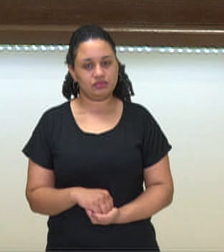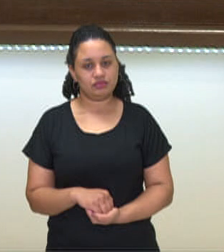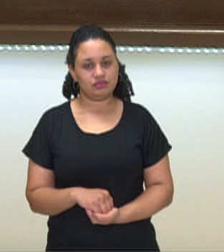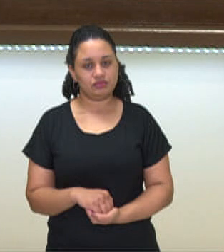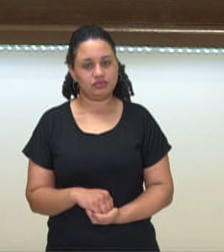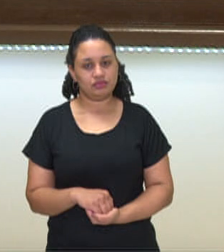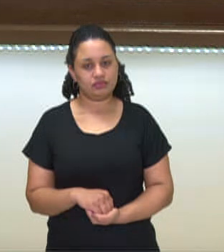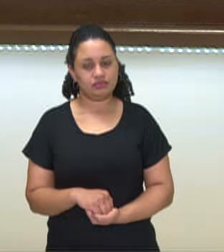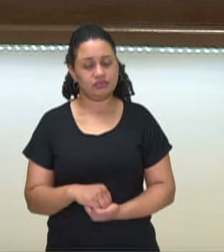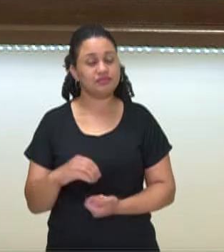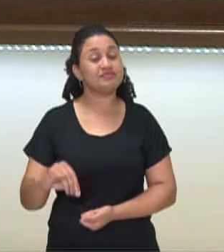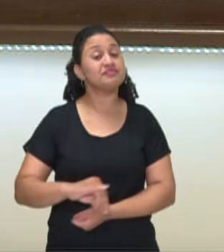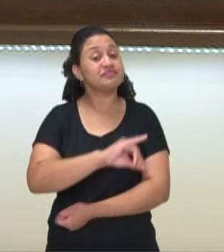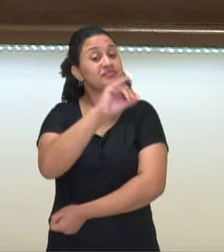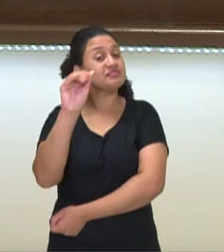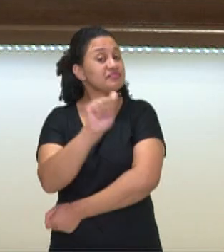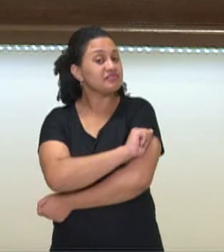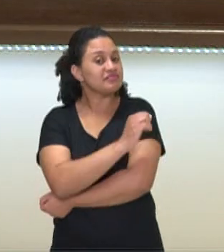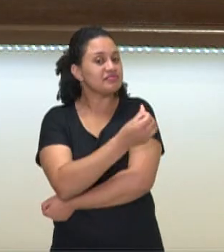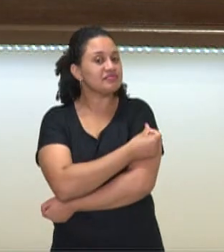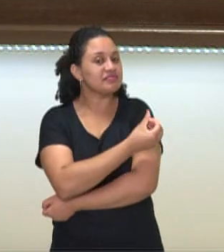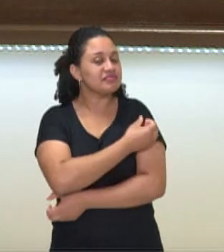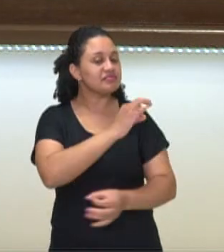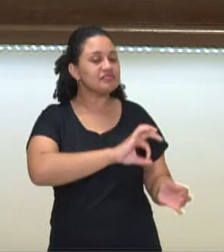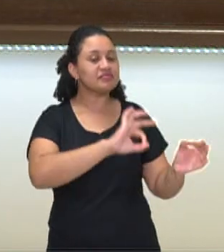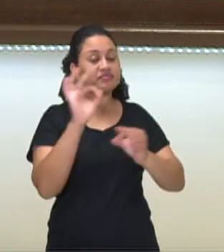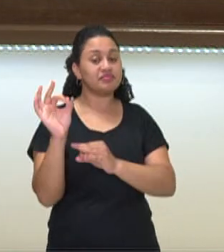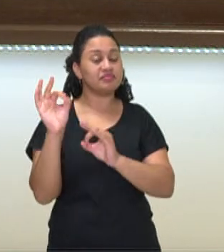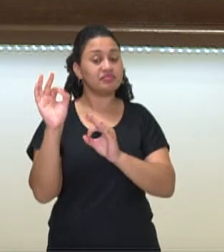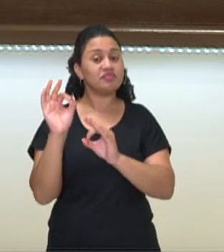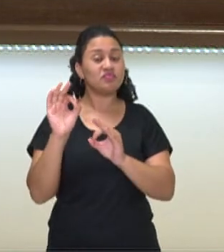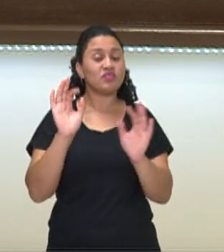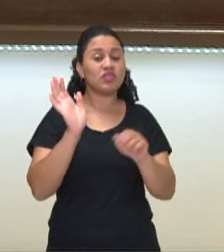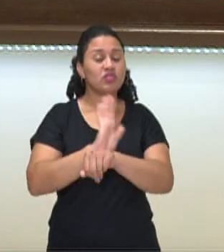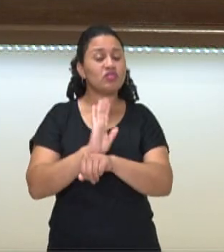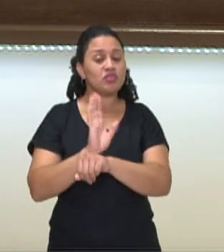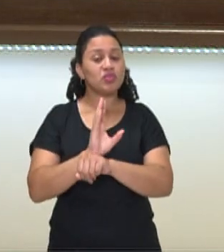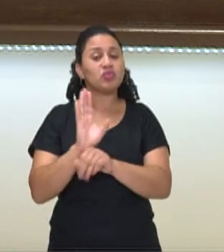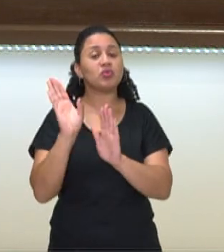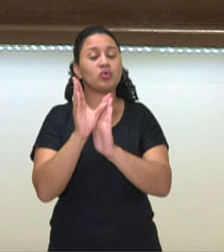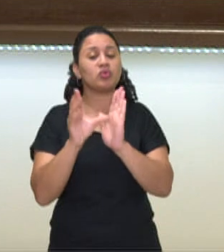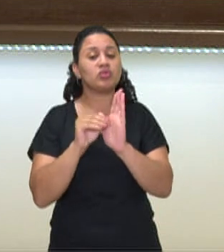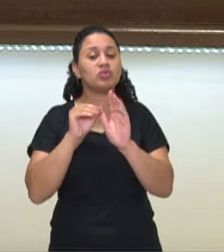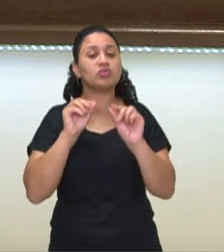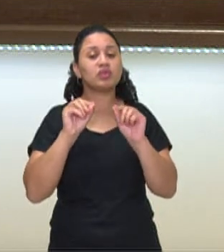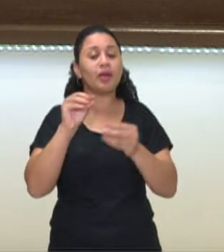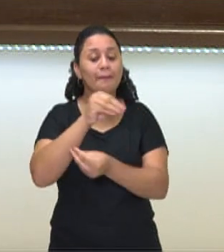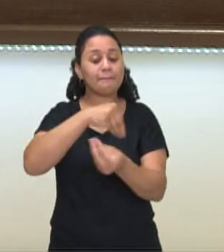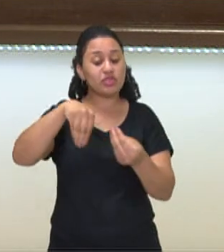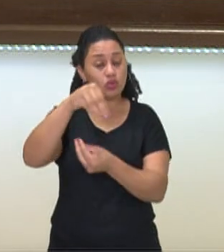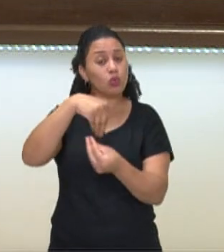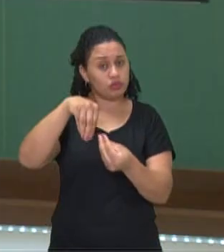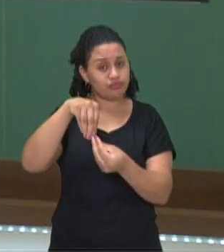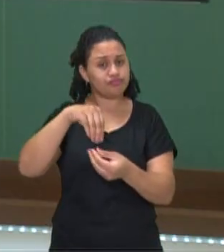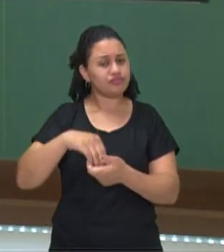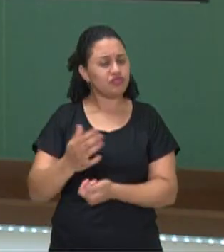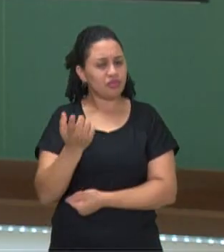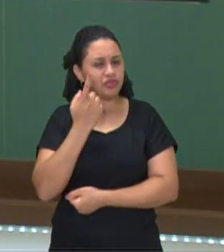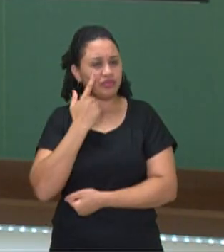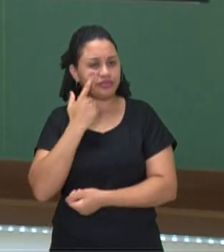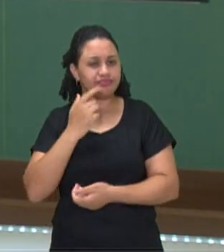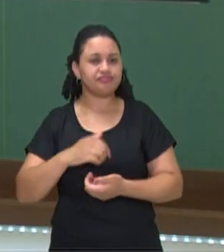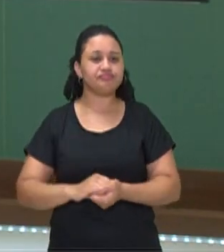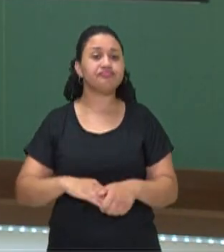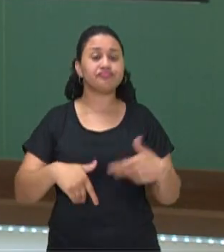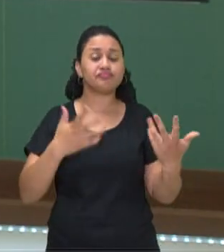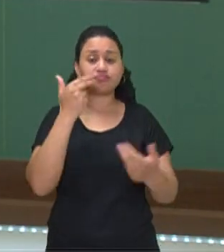Olá, estudantes do sexto ano! Nesse vídeo, nós vamos falar sobre misturas. Acompanhem comigo! Então, na